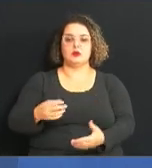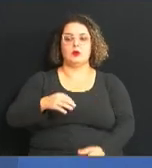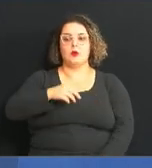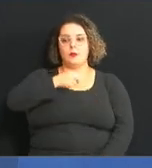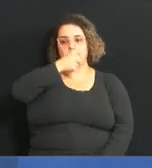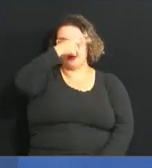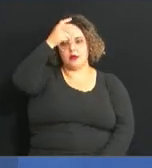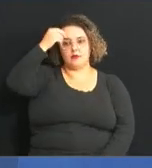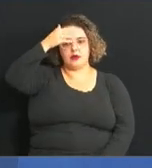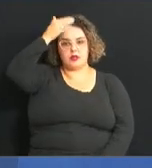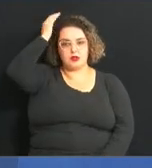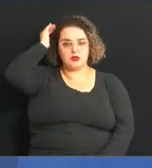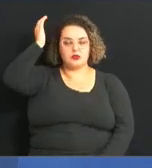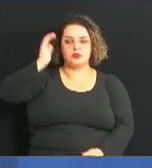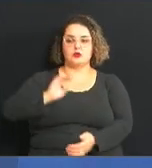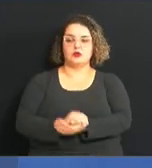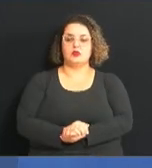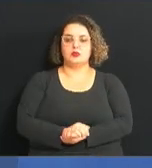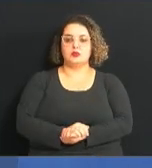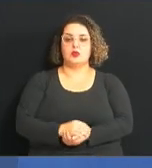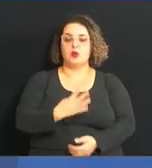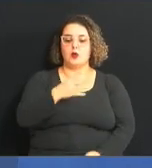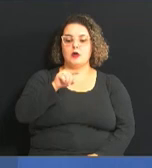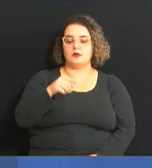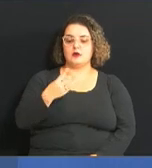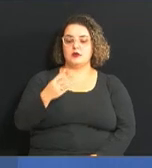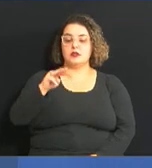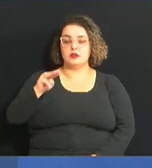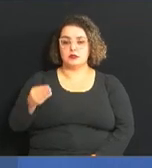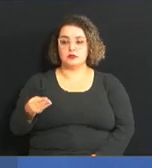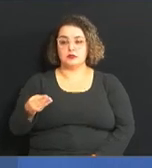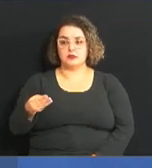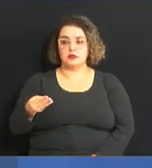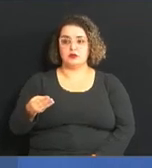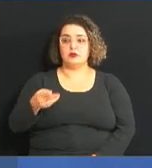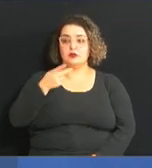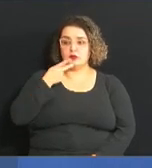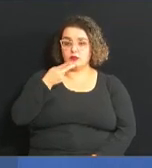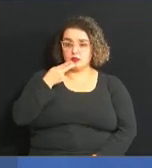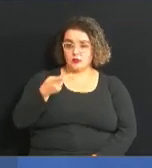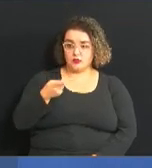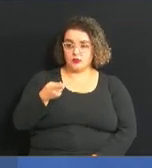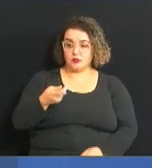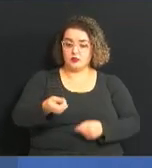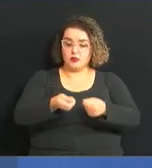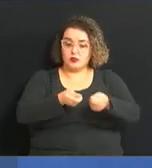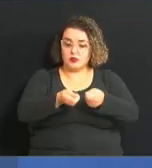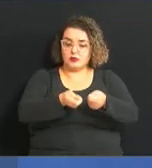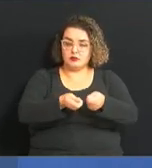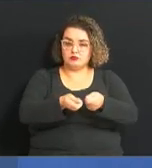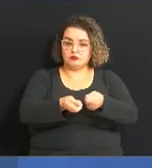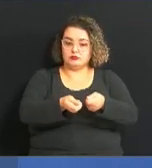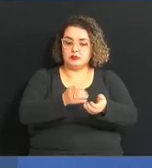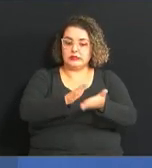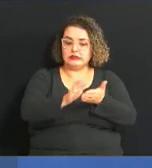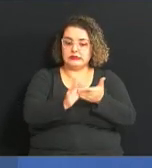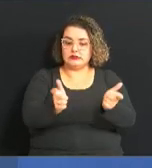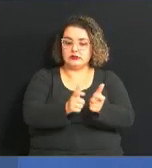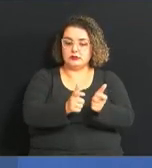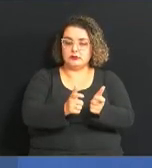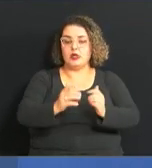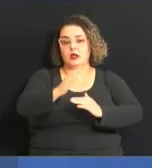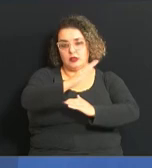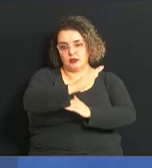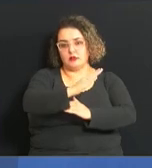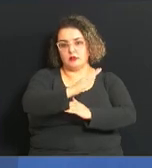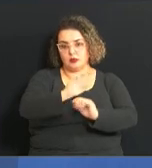Saad os 4,3 milhões então reforçando foram economizados pela Câmara Municipal isso